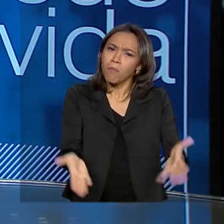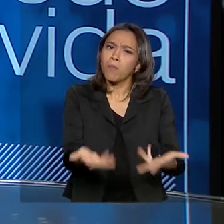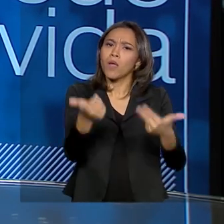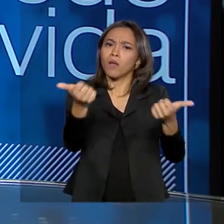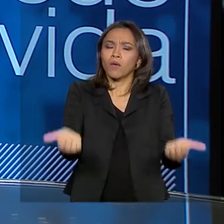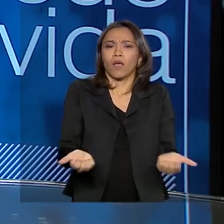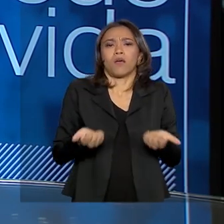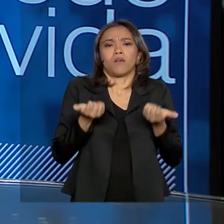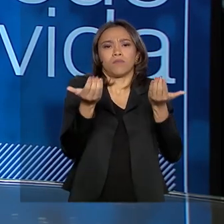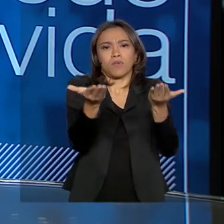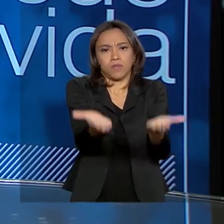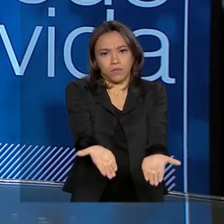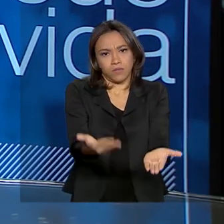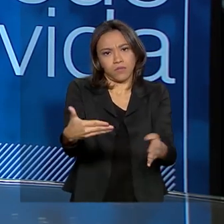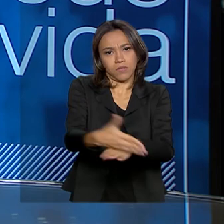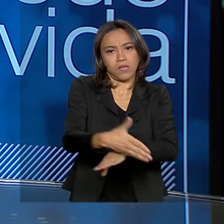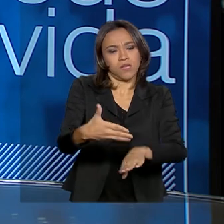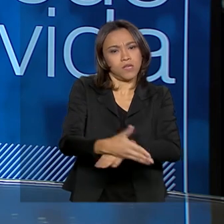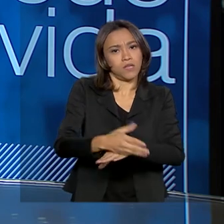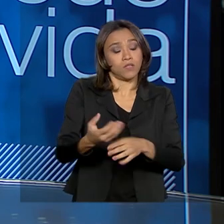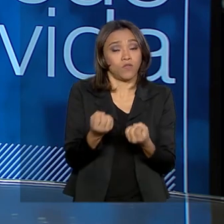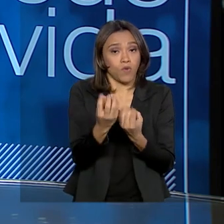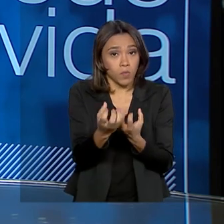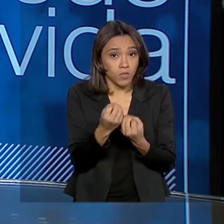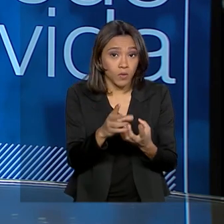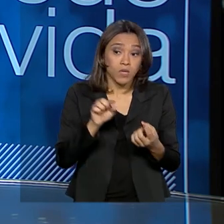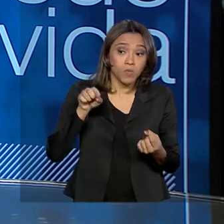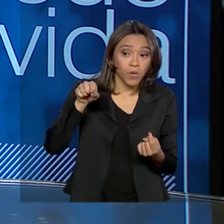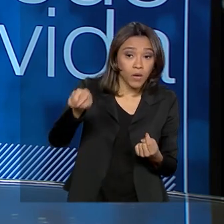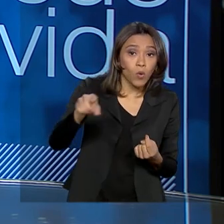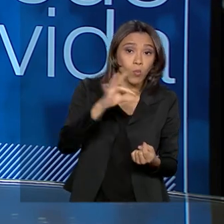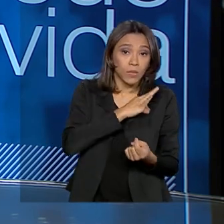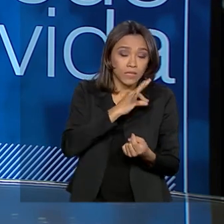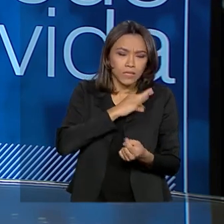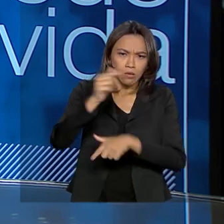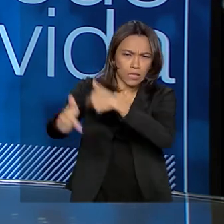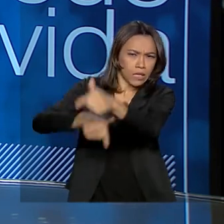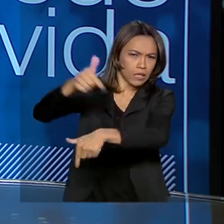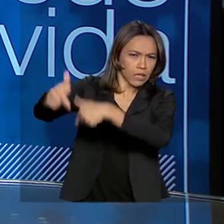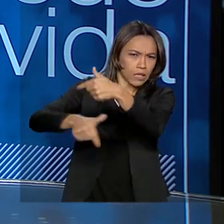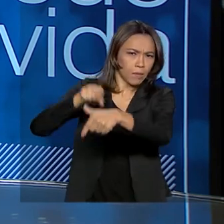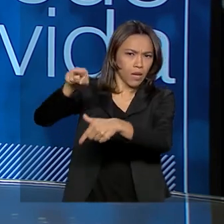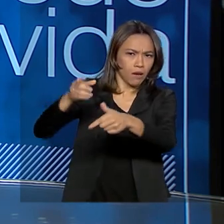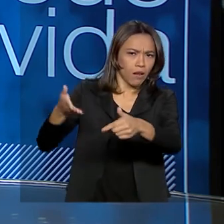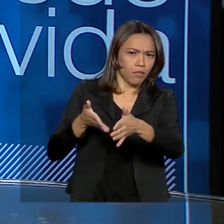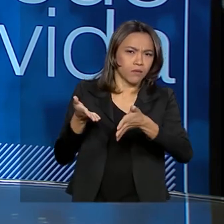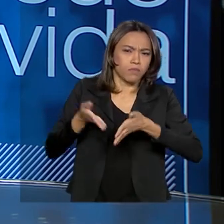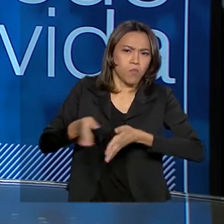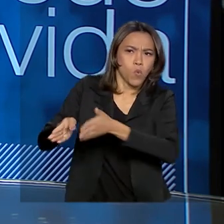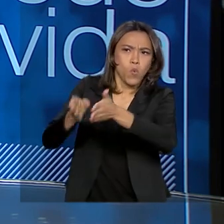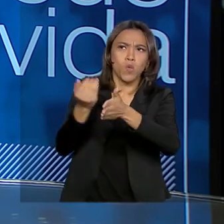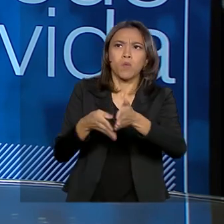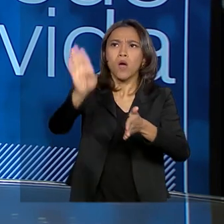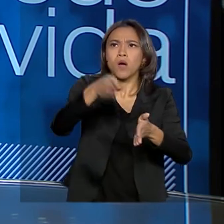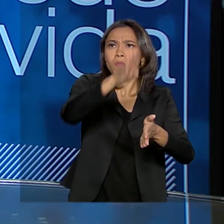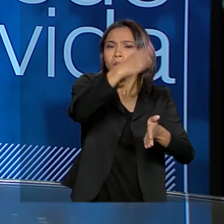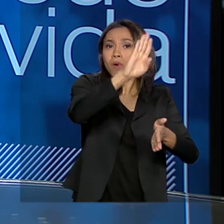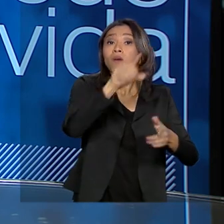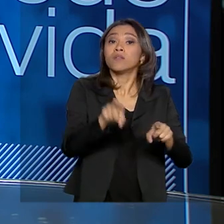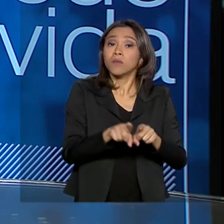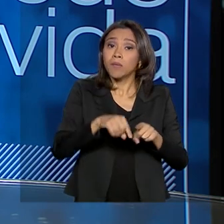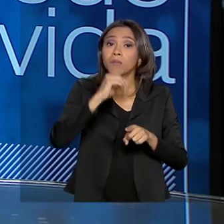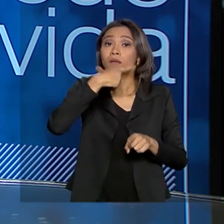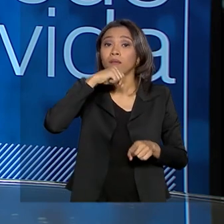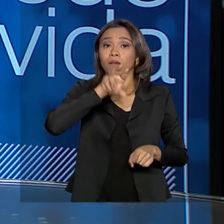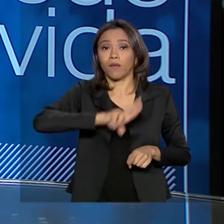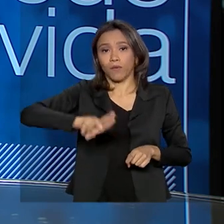informação. Isso que chega para o policial lá na ponta, que faz as suas fiscalizações, mas também para o usuário que usa